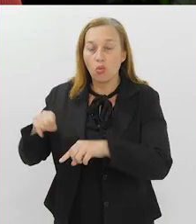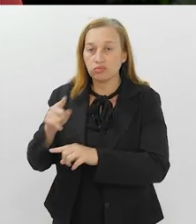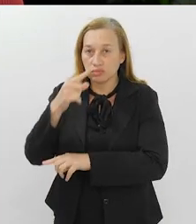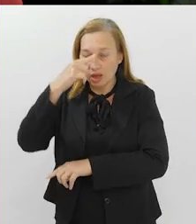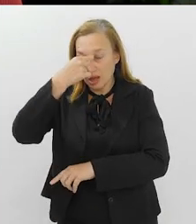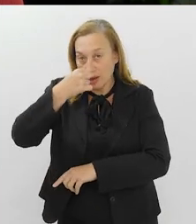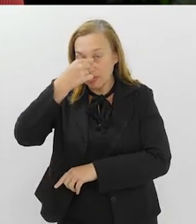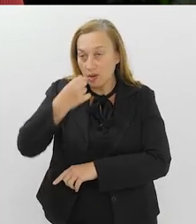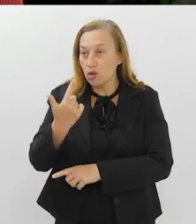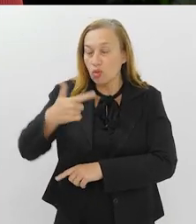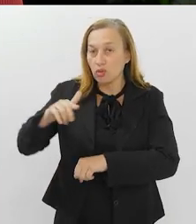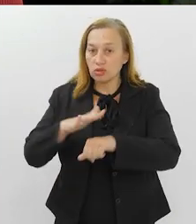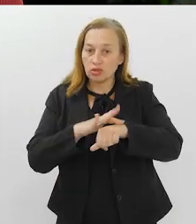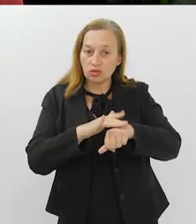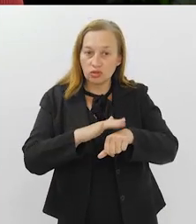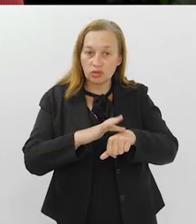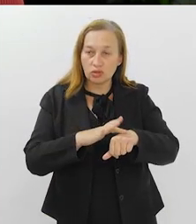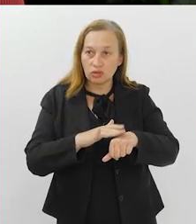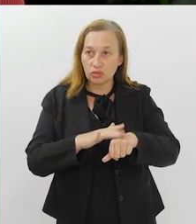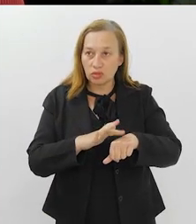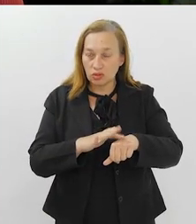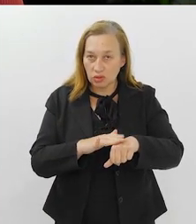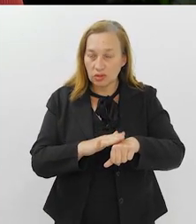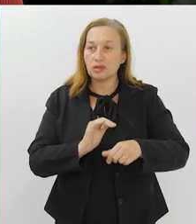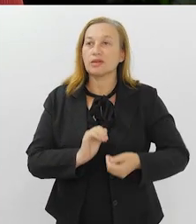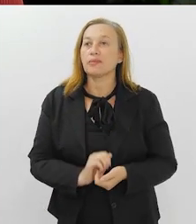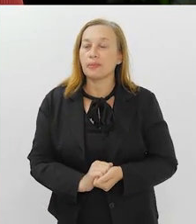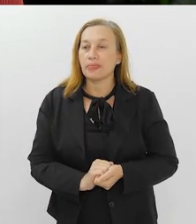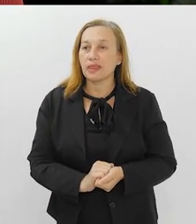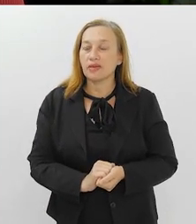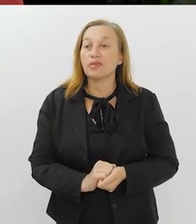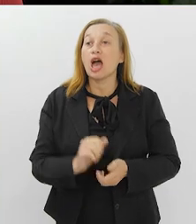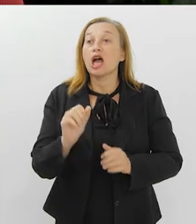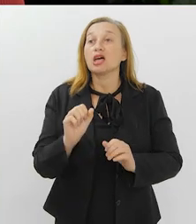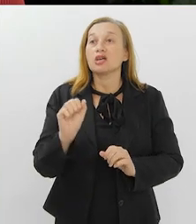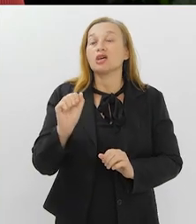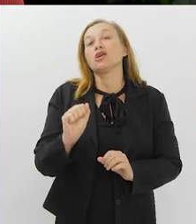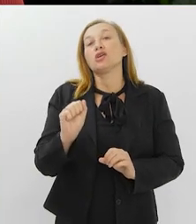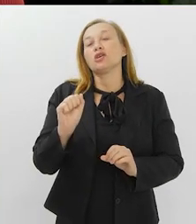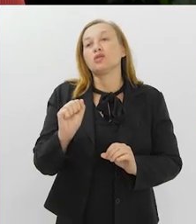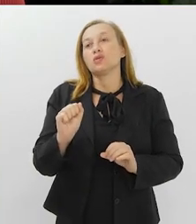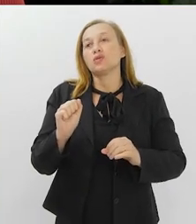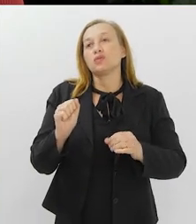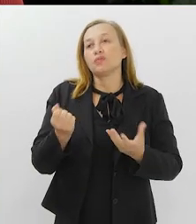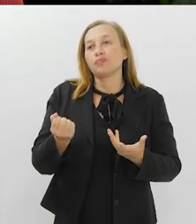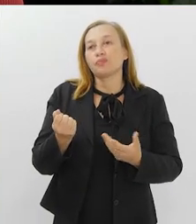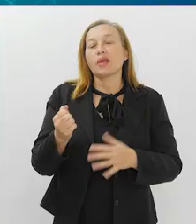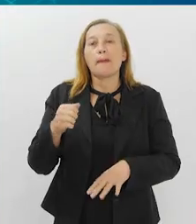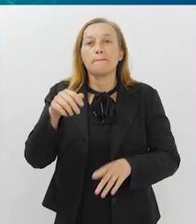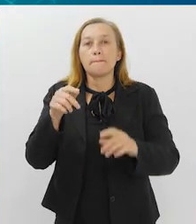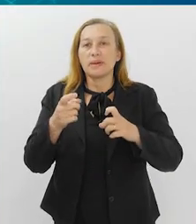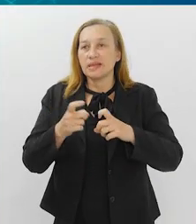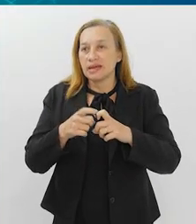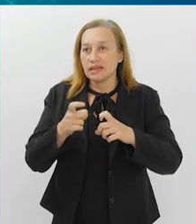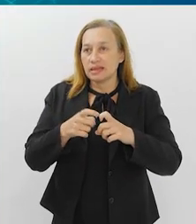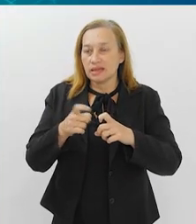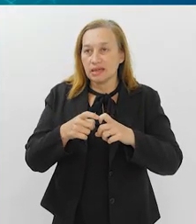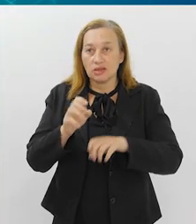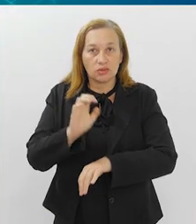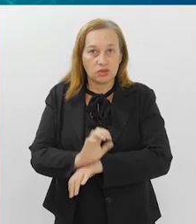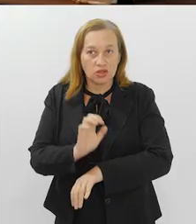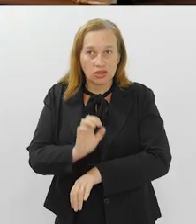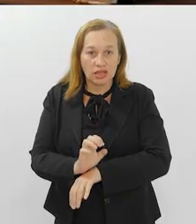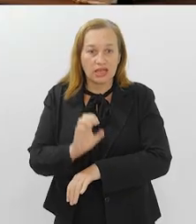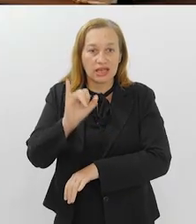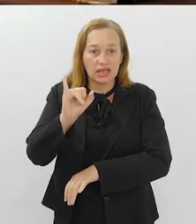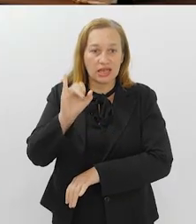doenças, com a presidente do Departamento Científico de Imunizações da Sociedade de Pediatria do Estado, Isabela Balalai,